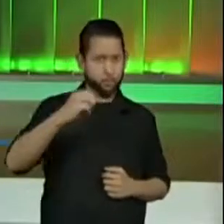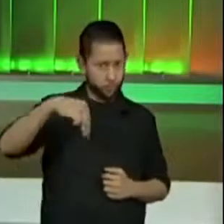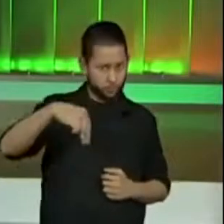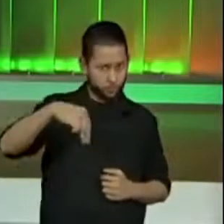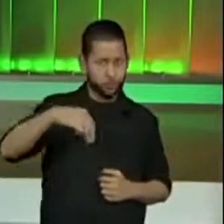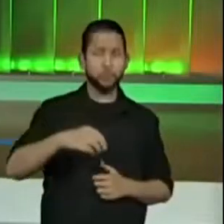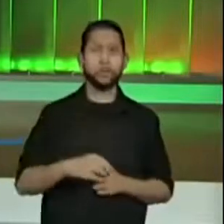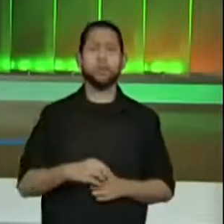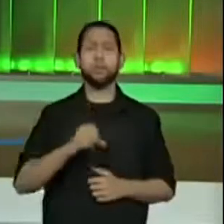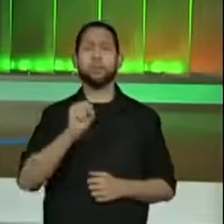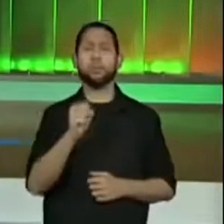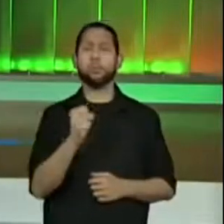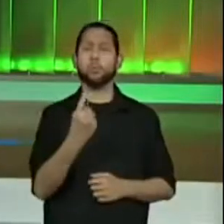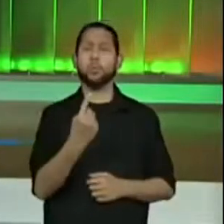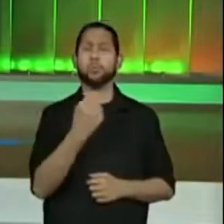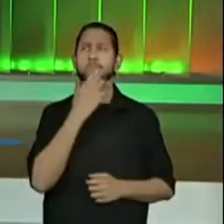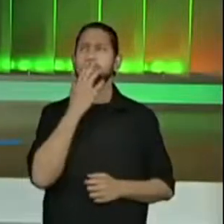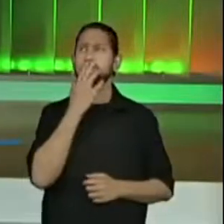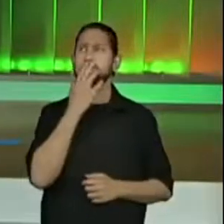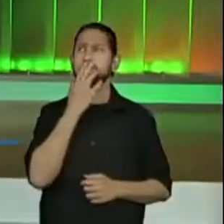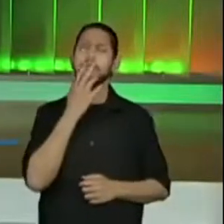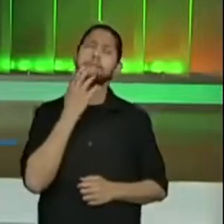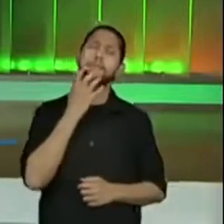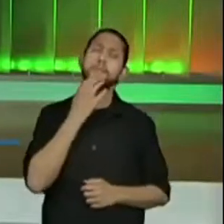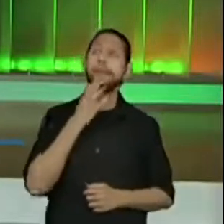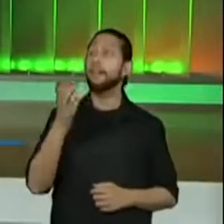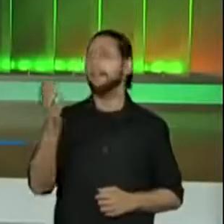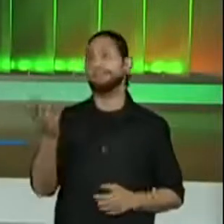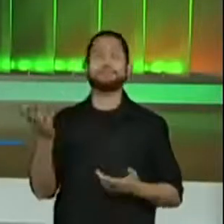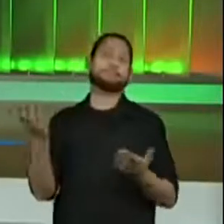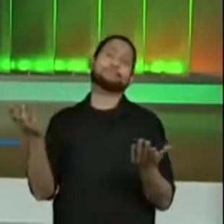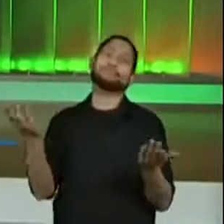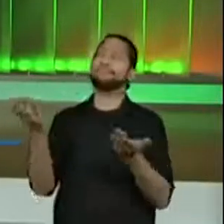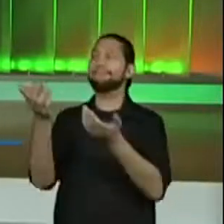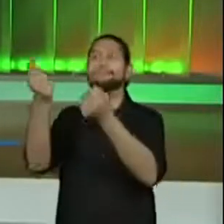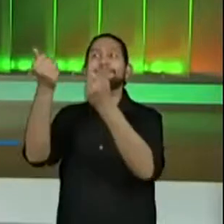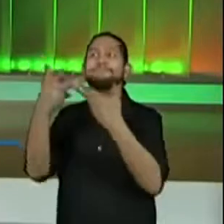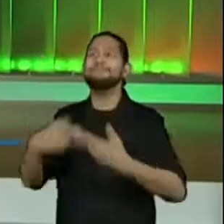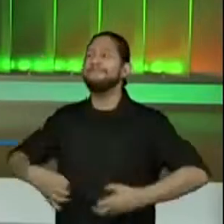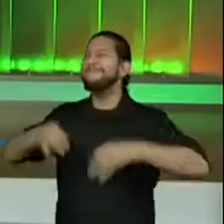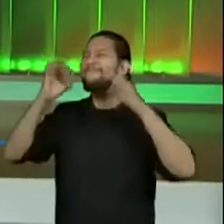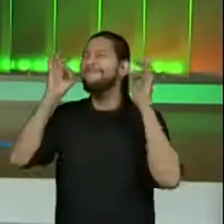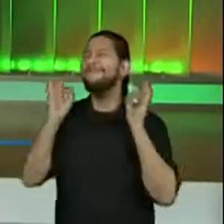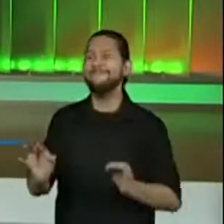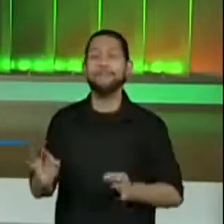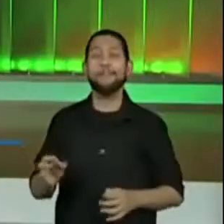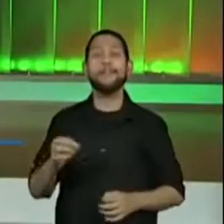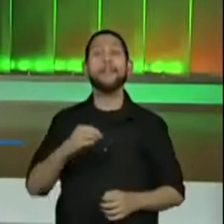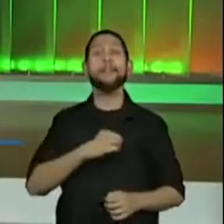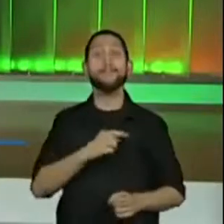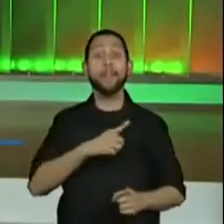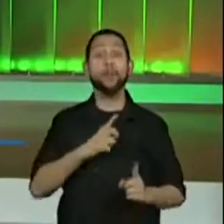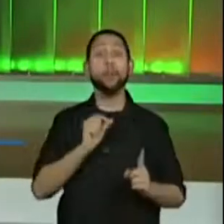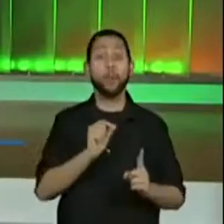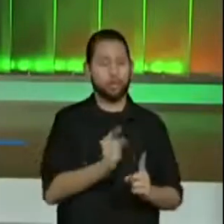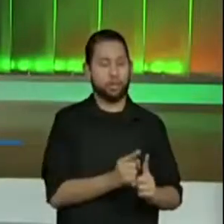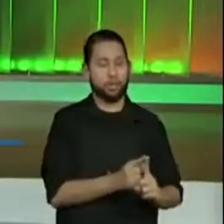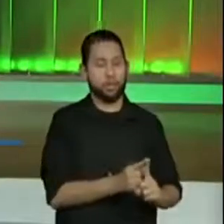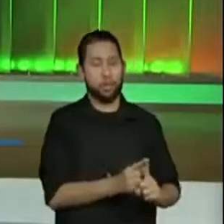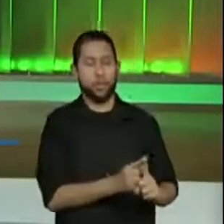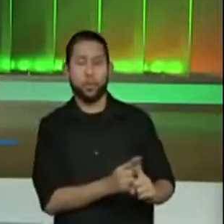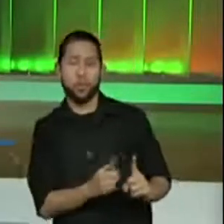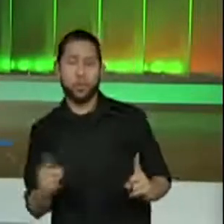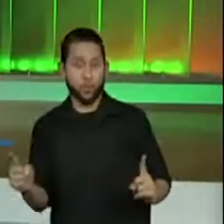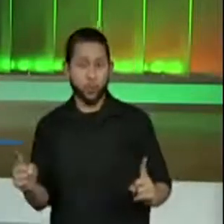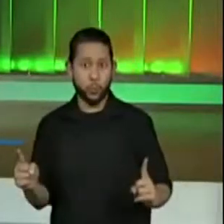Sim. Mas eu tenho uma outra... Olha, a professora Marli chegou aonde eu queria chegar. Mas eu ainda vou estigar vocês aqui. Vamos